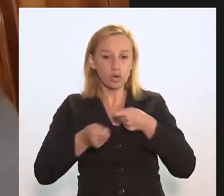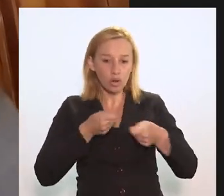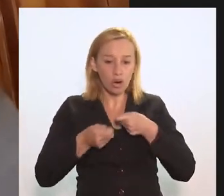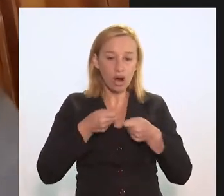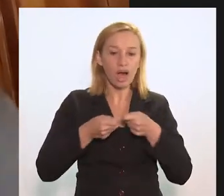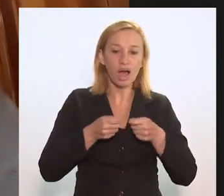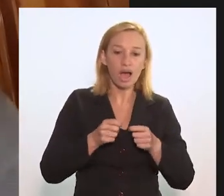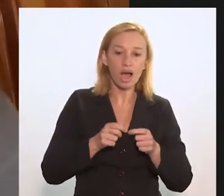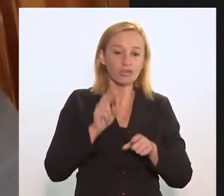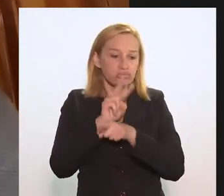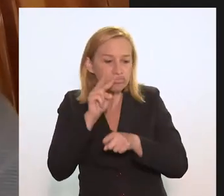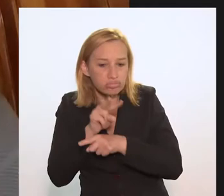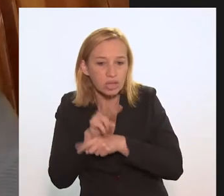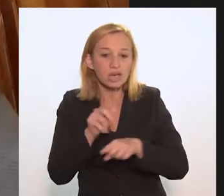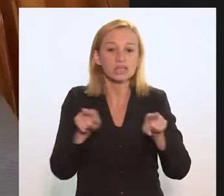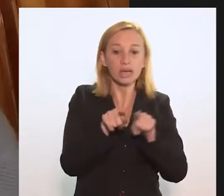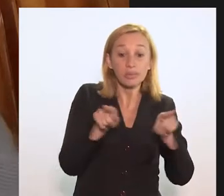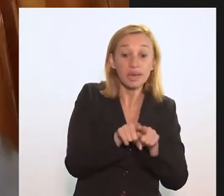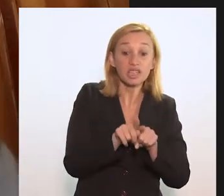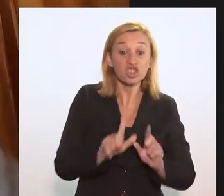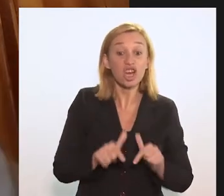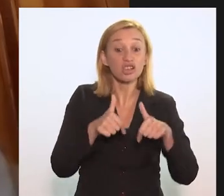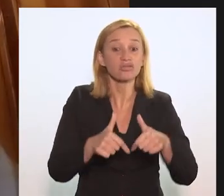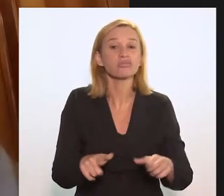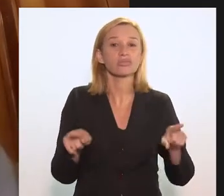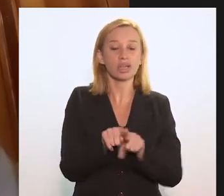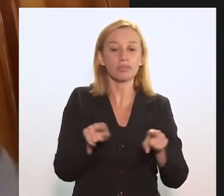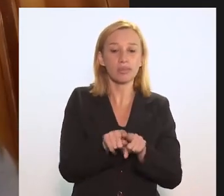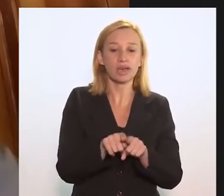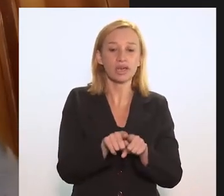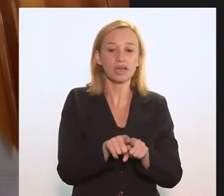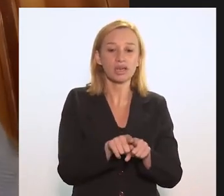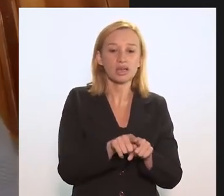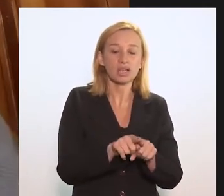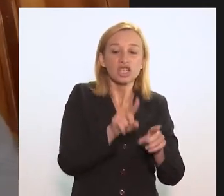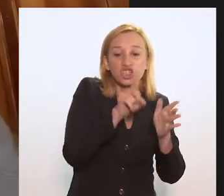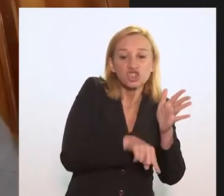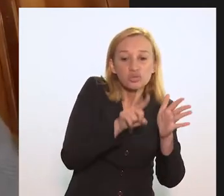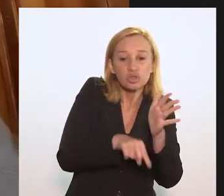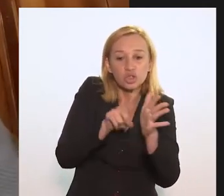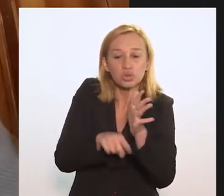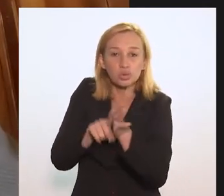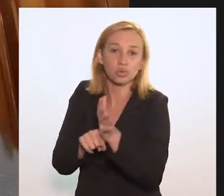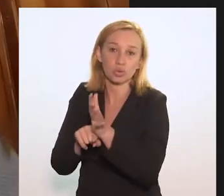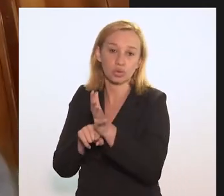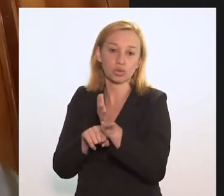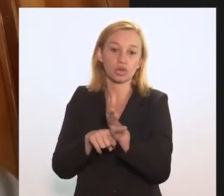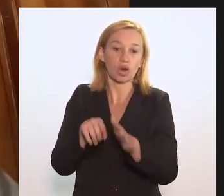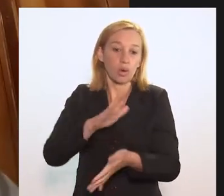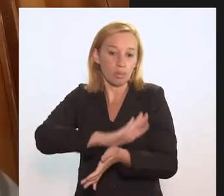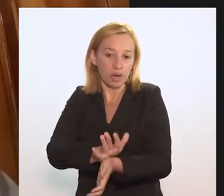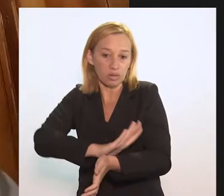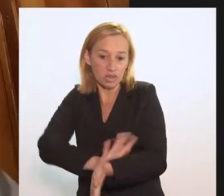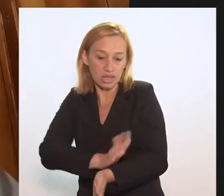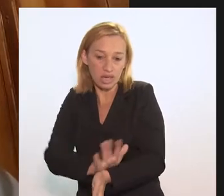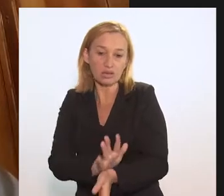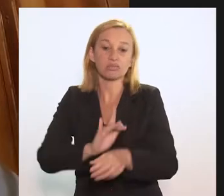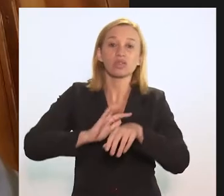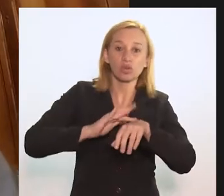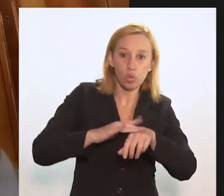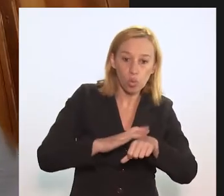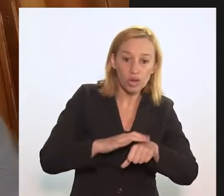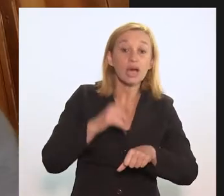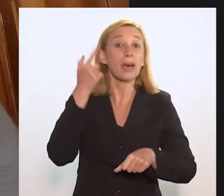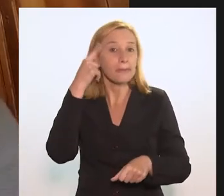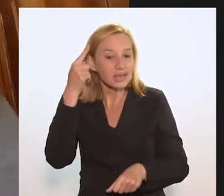controlar, monitorar, mas como também de promover também ações que reduzam o estigma e o preconceito associado à